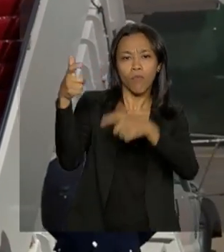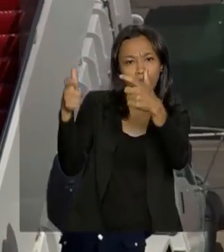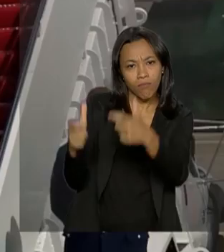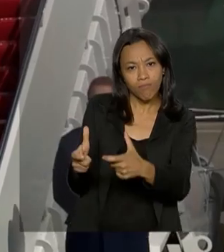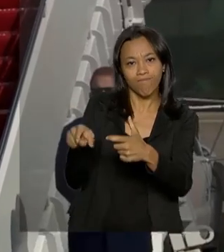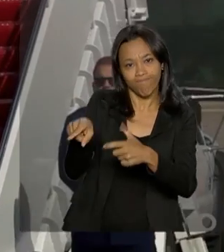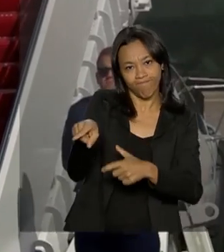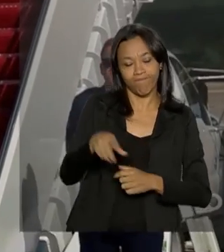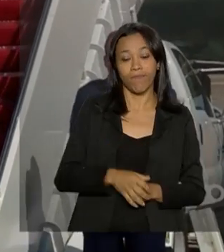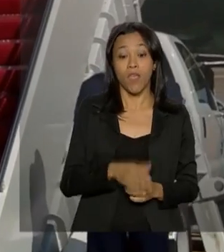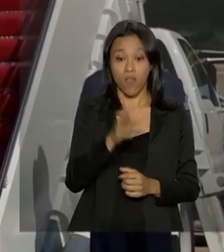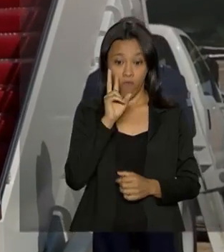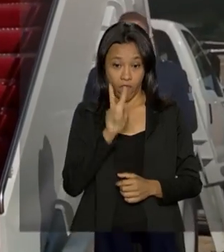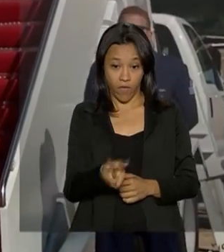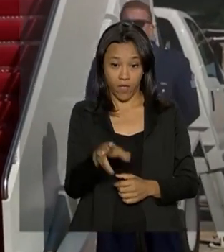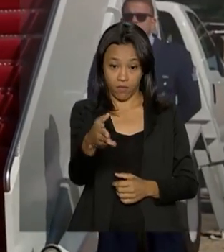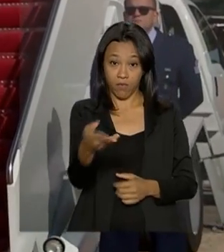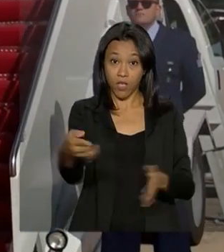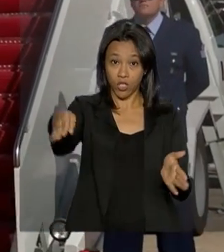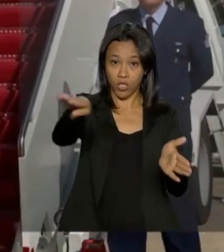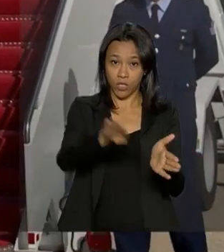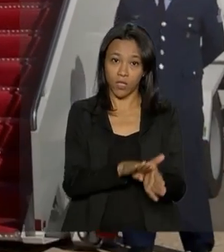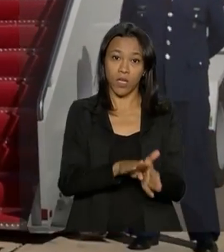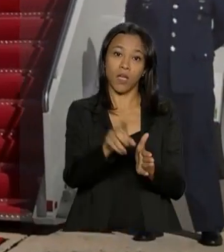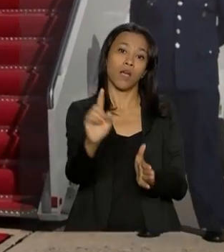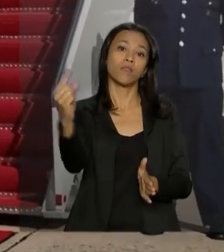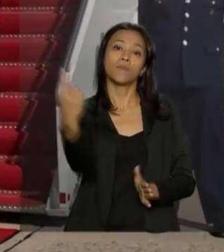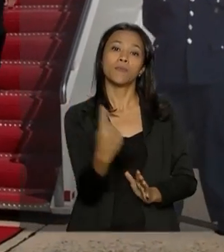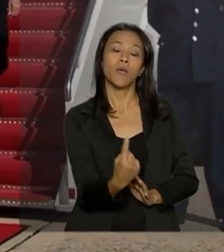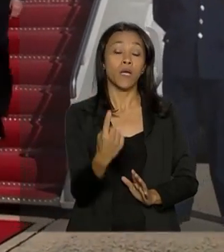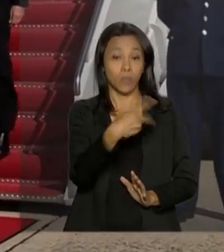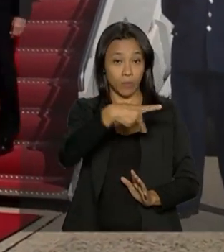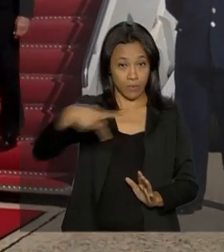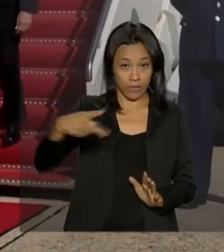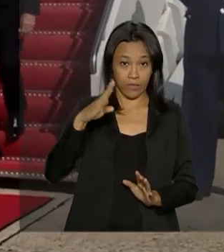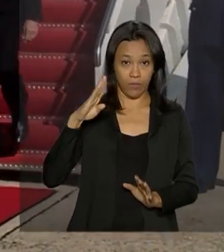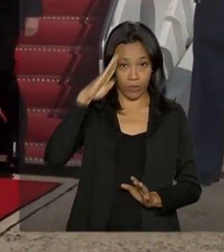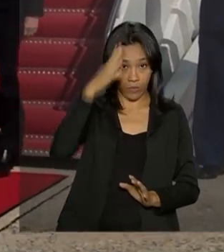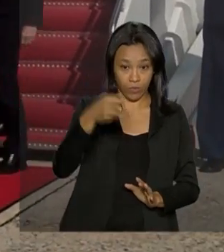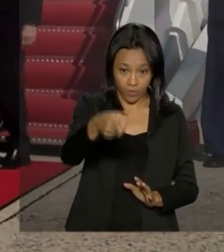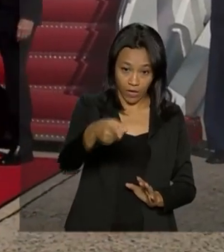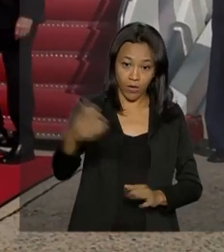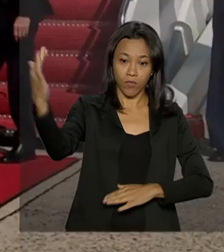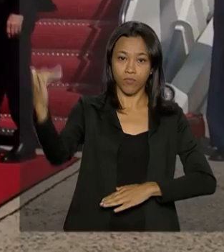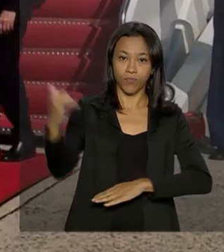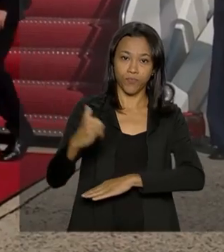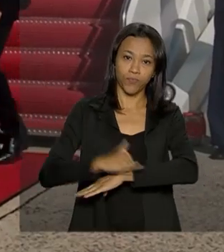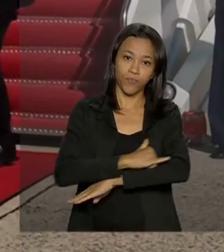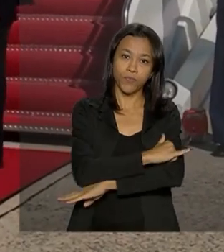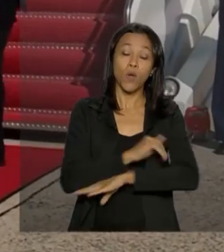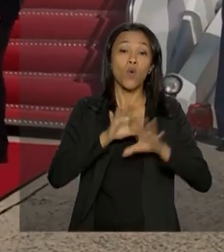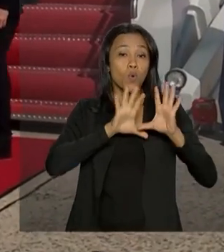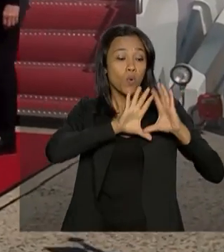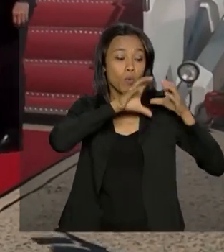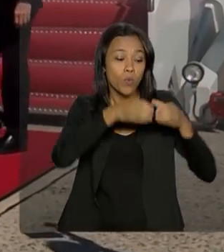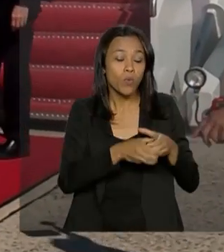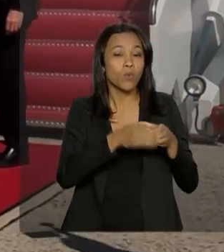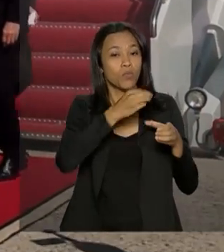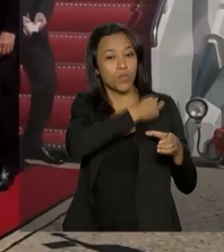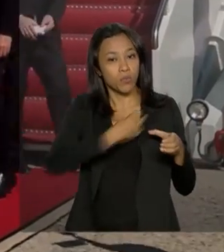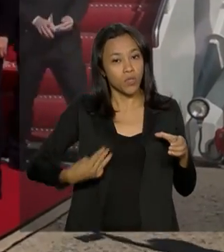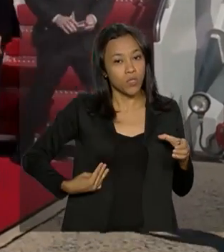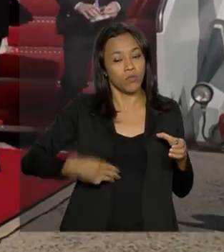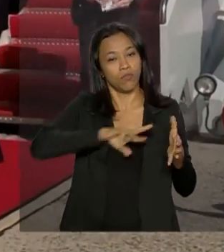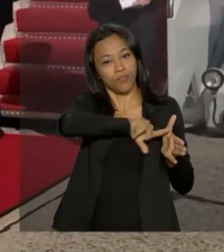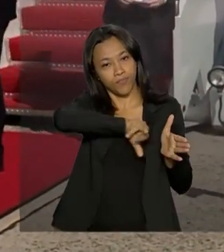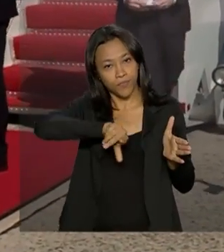imagens da chegada do presidente na base aérea de Angels. O avião do presidente com a comitiva brasileira chegou às